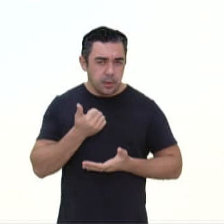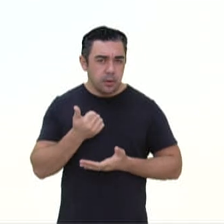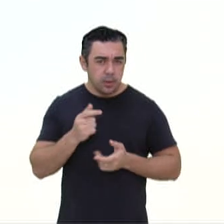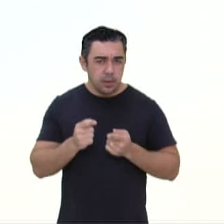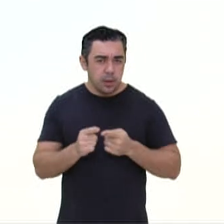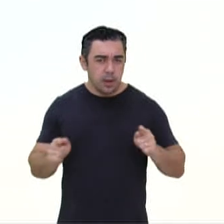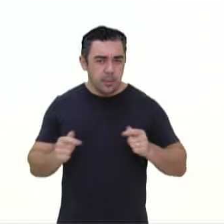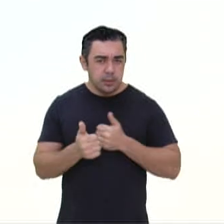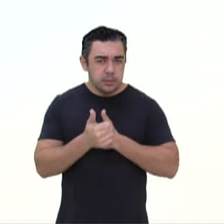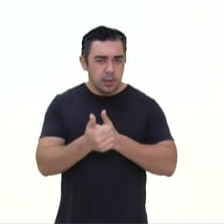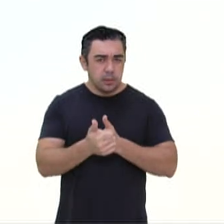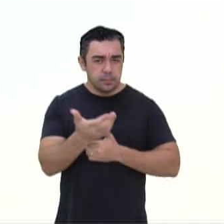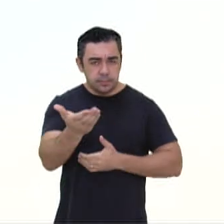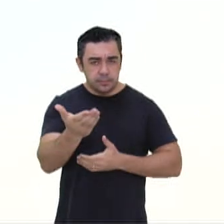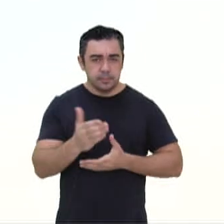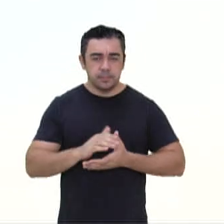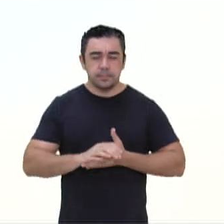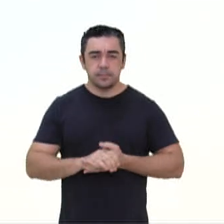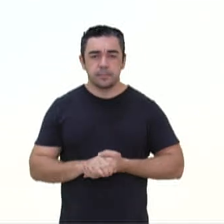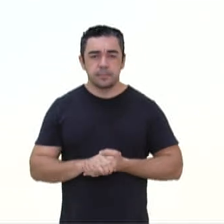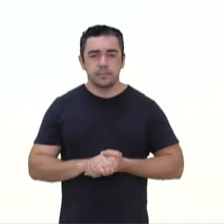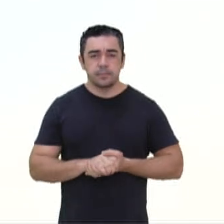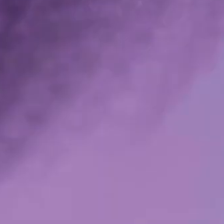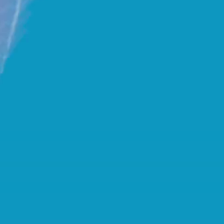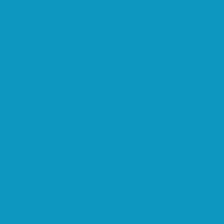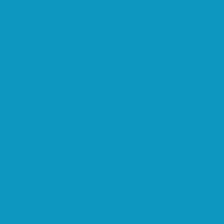gramática normativa? Com vocês lá.